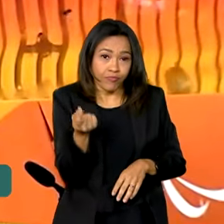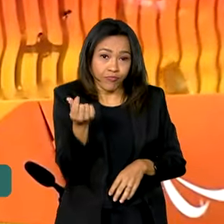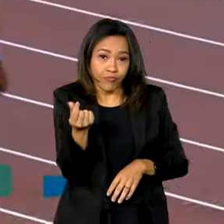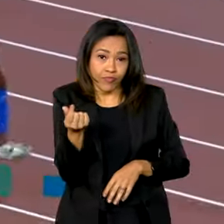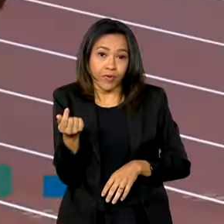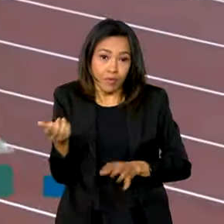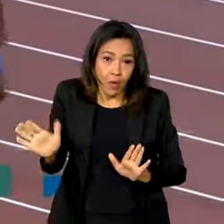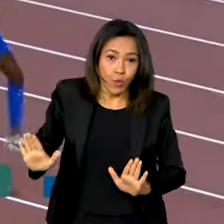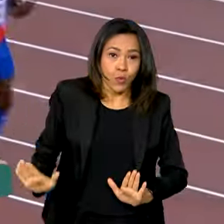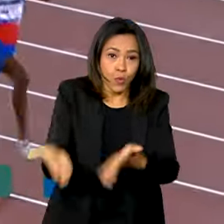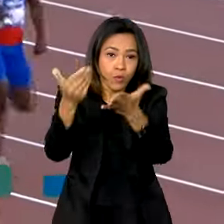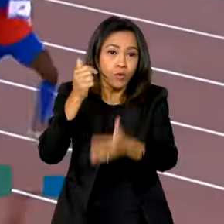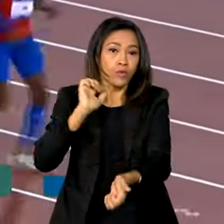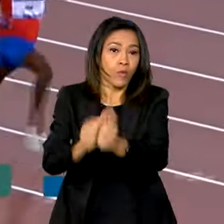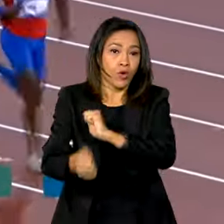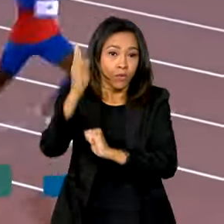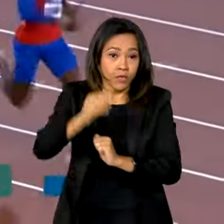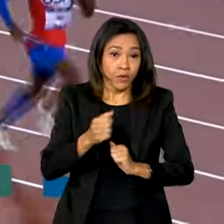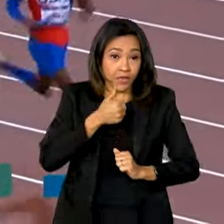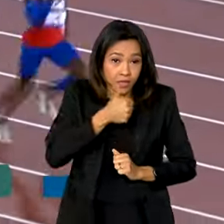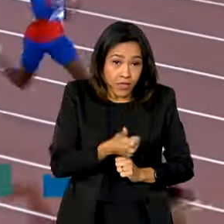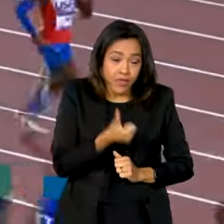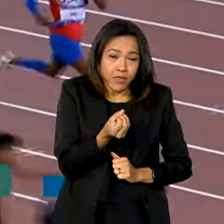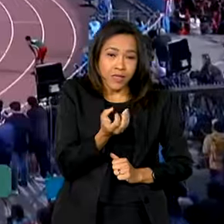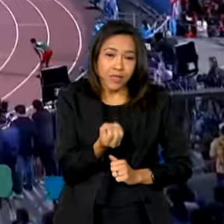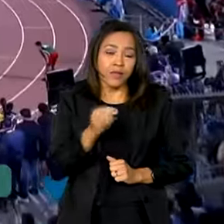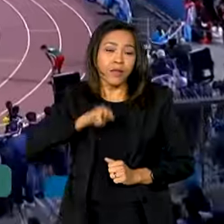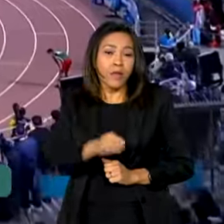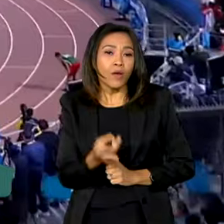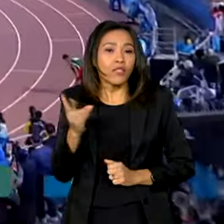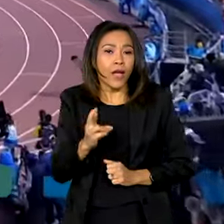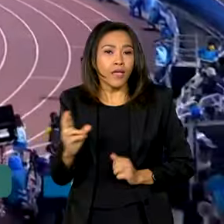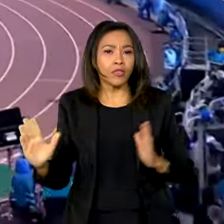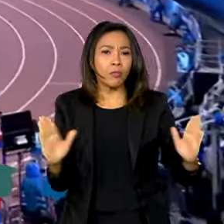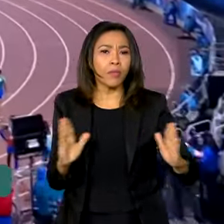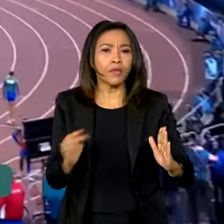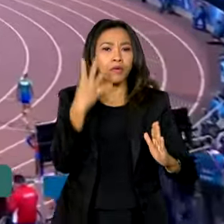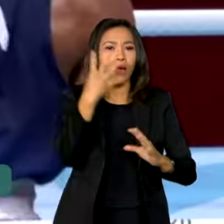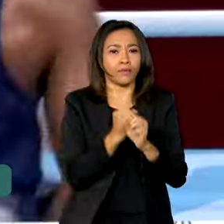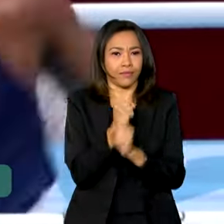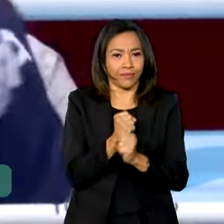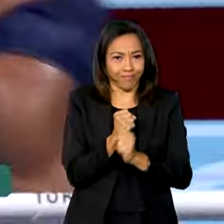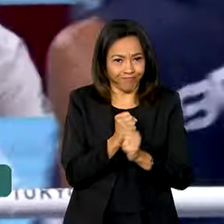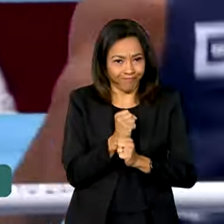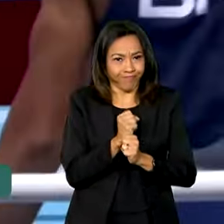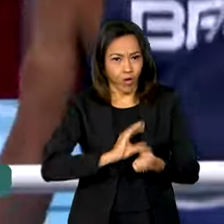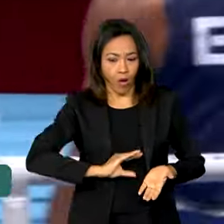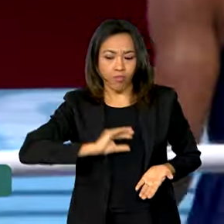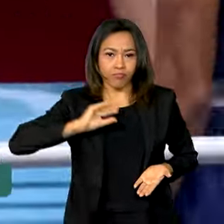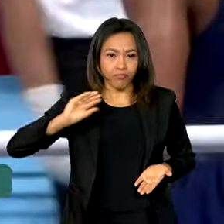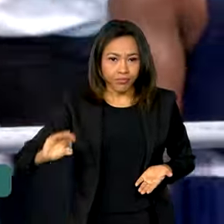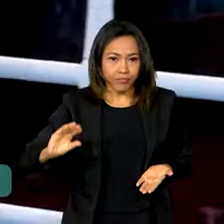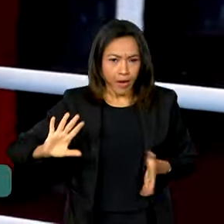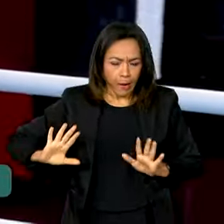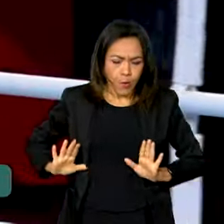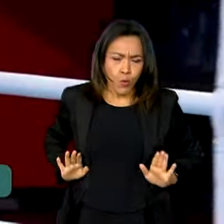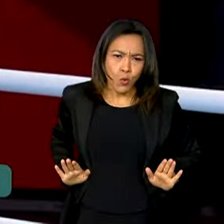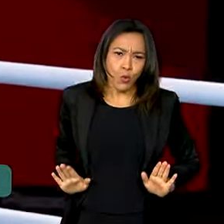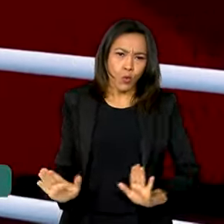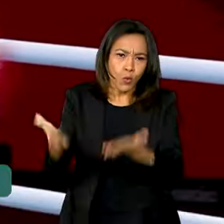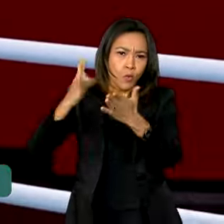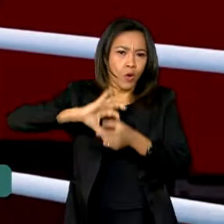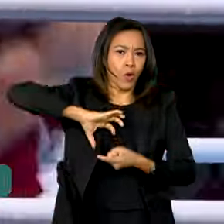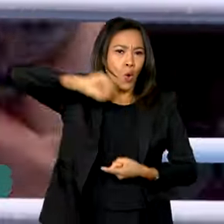operação prevê o repasse de 160 milhões de reais pelos próximos quatro anos. Tudo para potencializar as